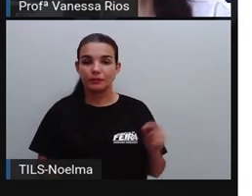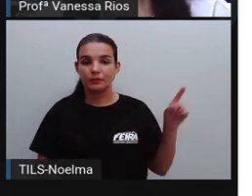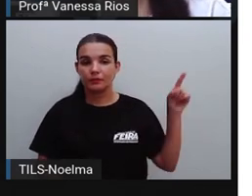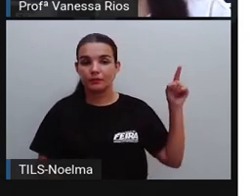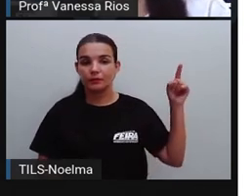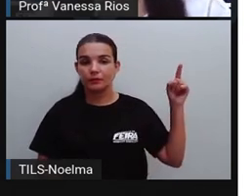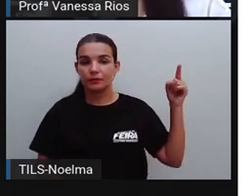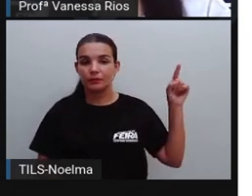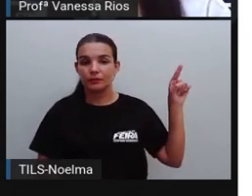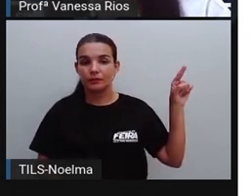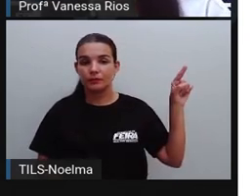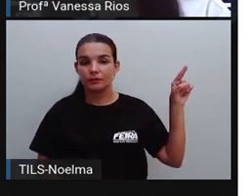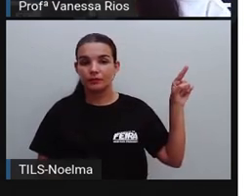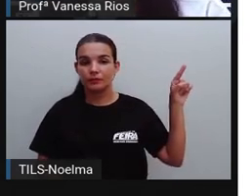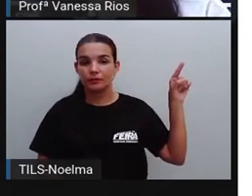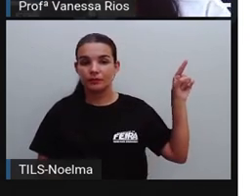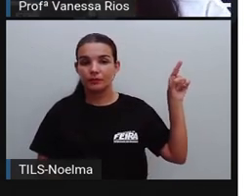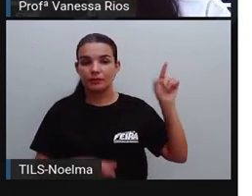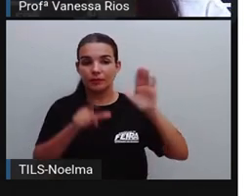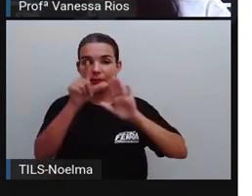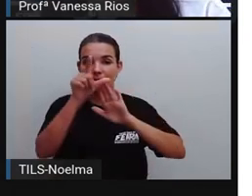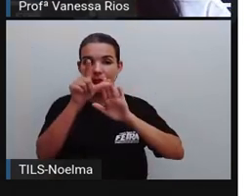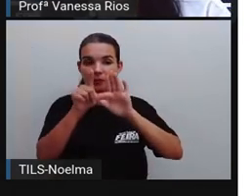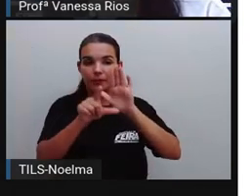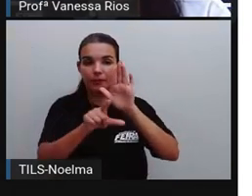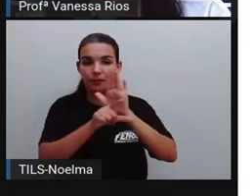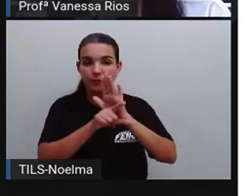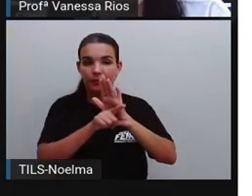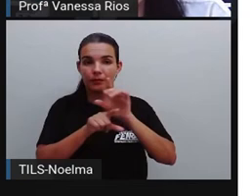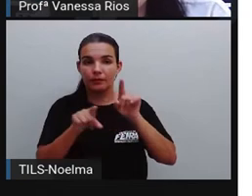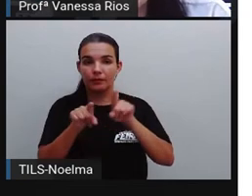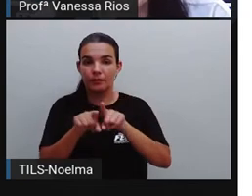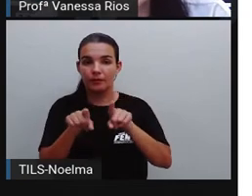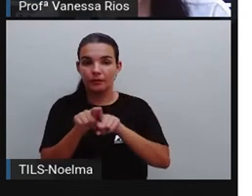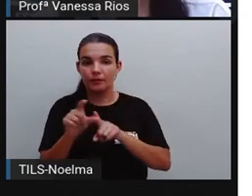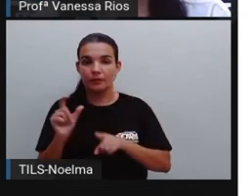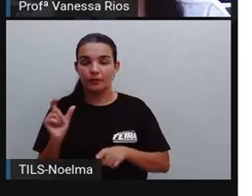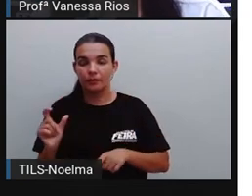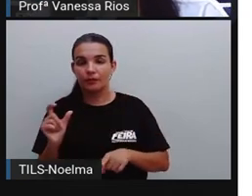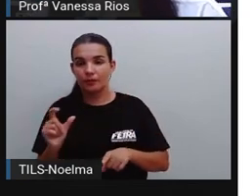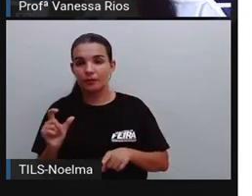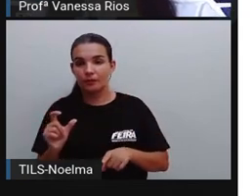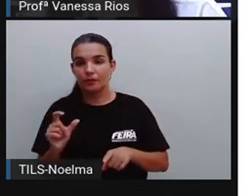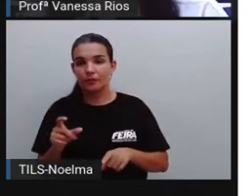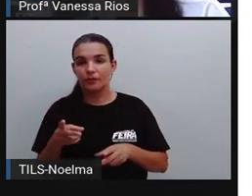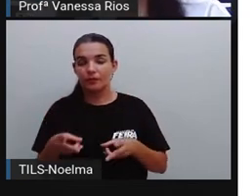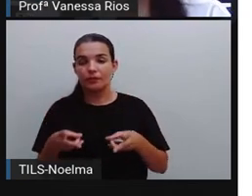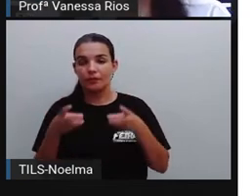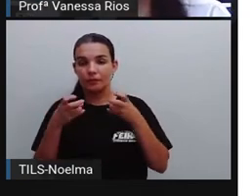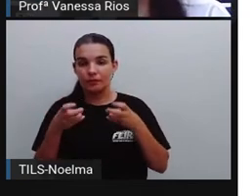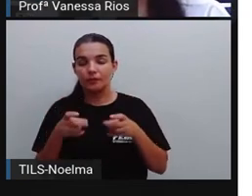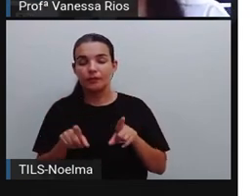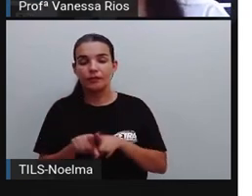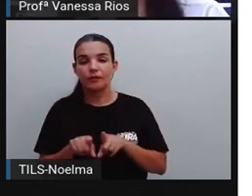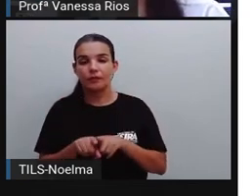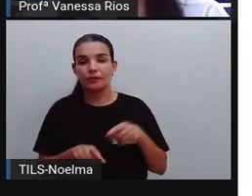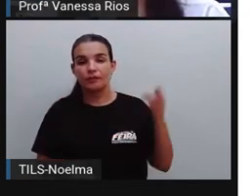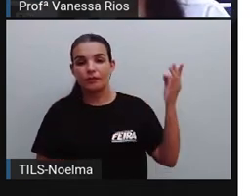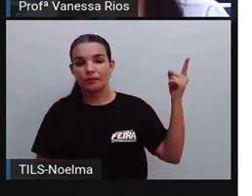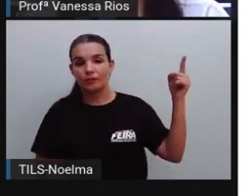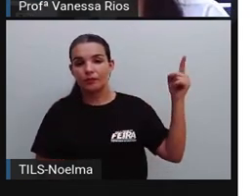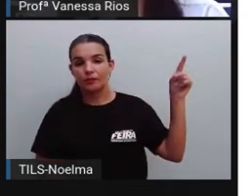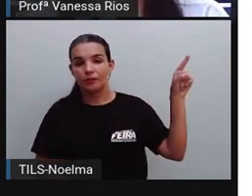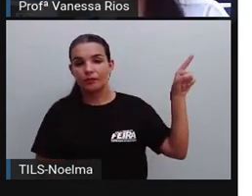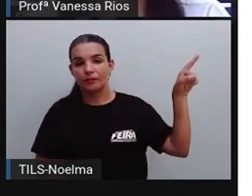Então a pró também tem uma lista, né? De palavras aí para a gente observar. Então escreve-se com